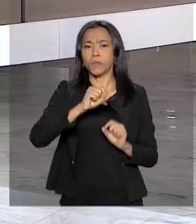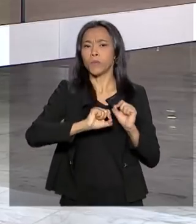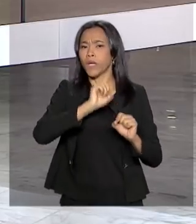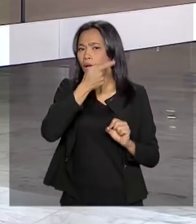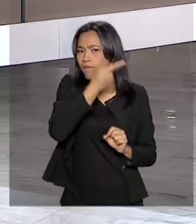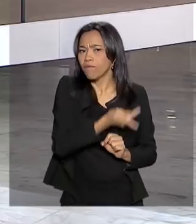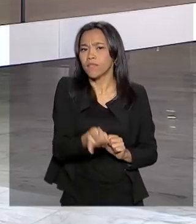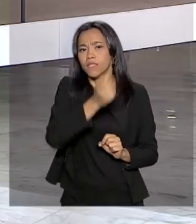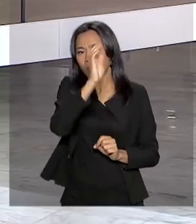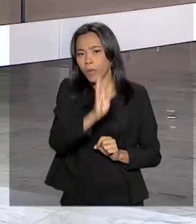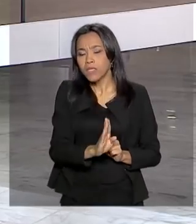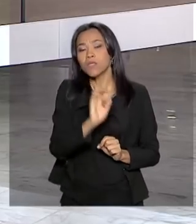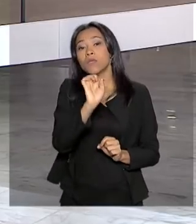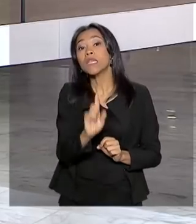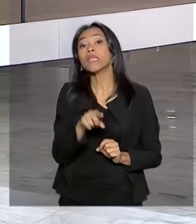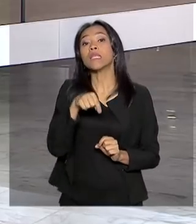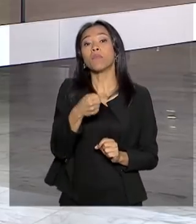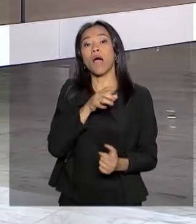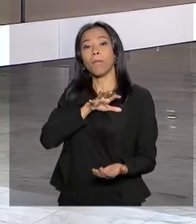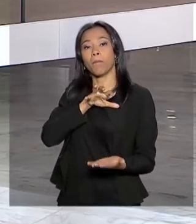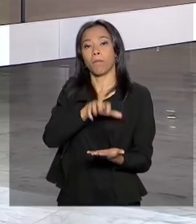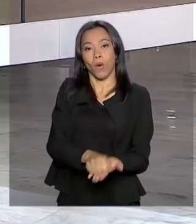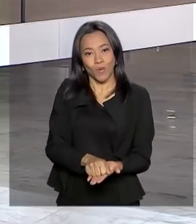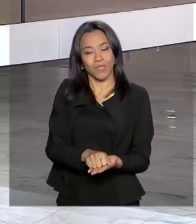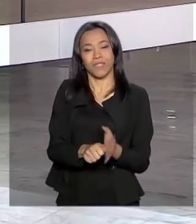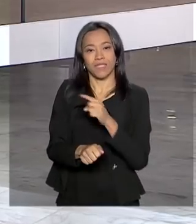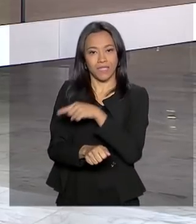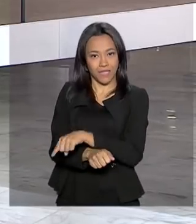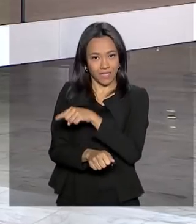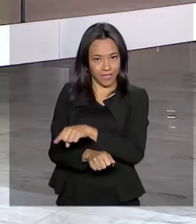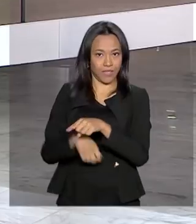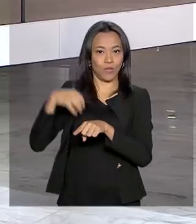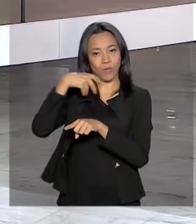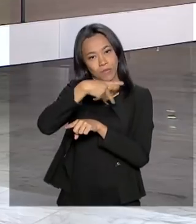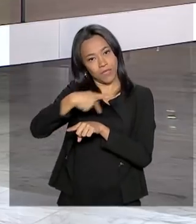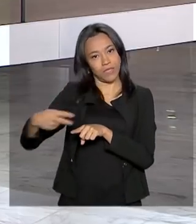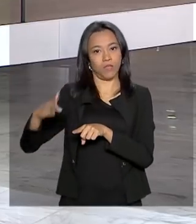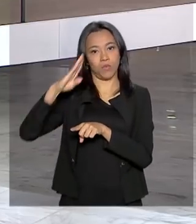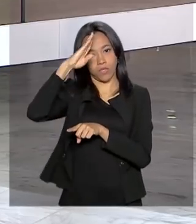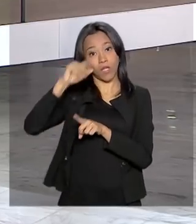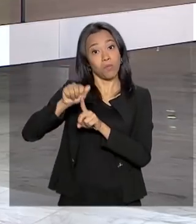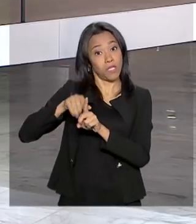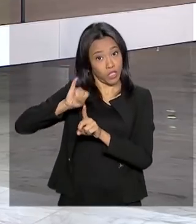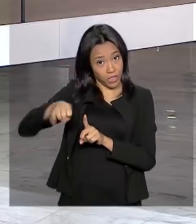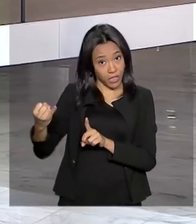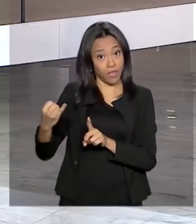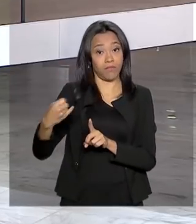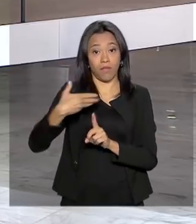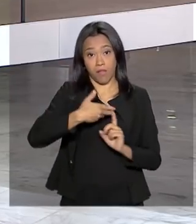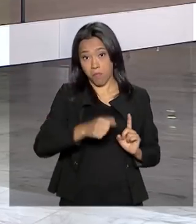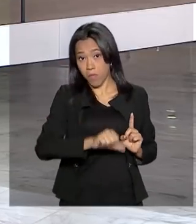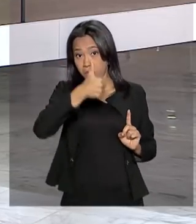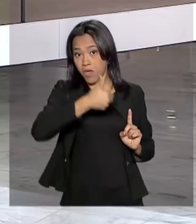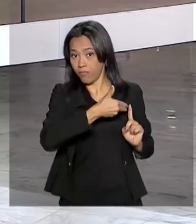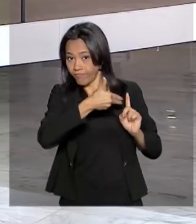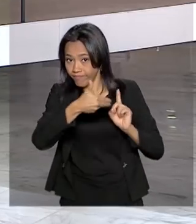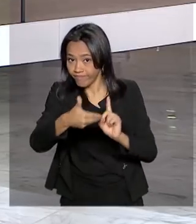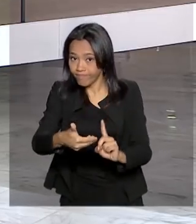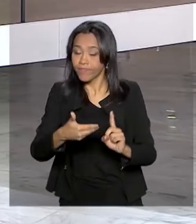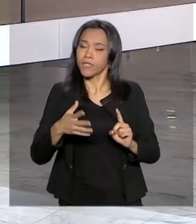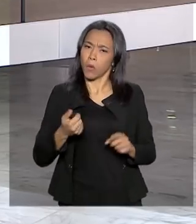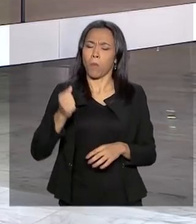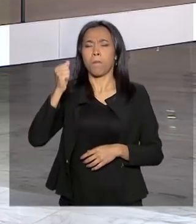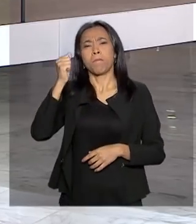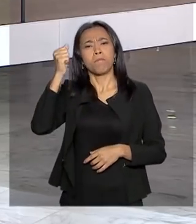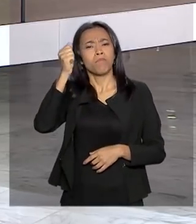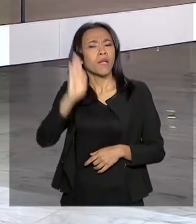visitar o Brasil depois da posse do presidente Jair Bolsonaro em janeiro desse ano. Brasil e Alemanha, lembrando que Brasil e Alemanha têm uma importante